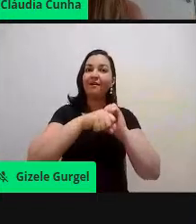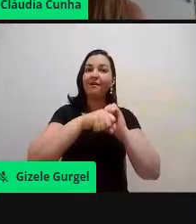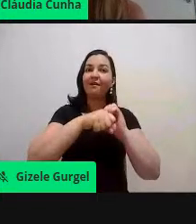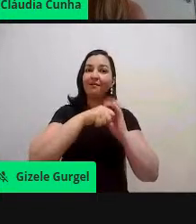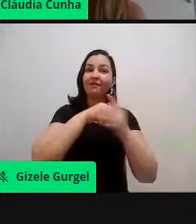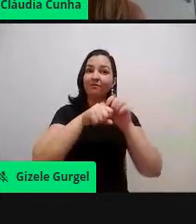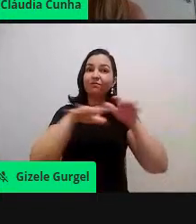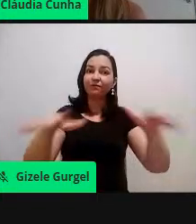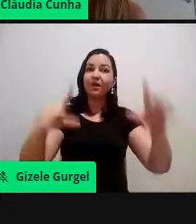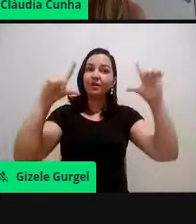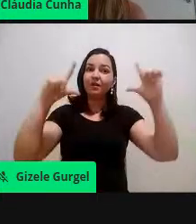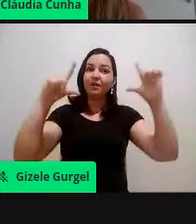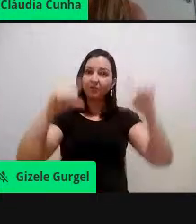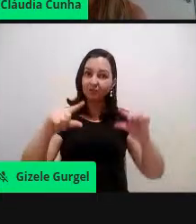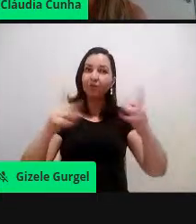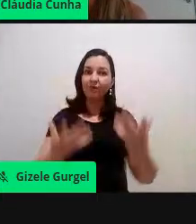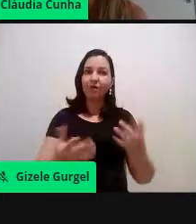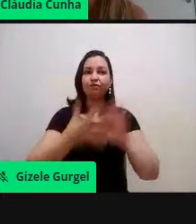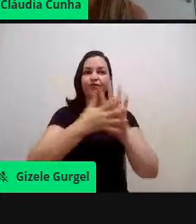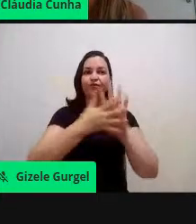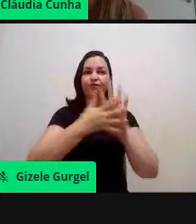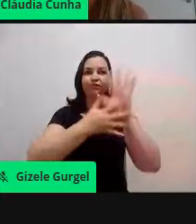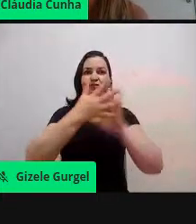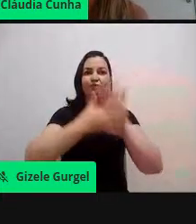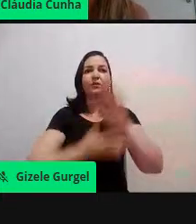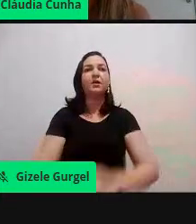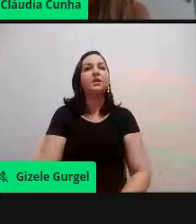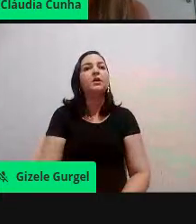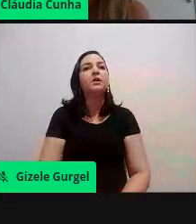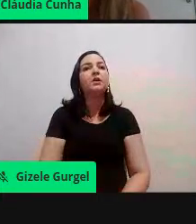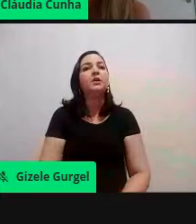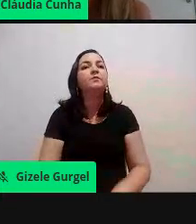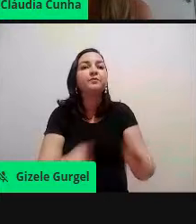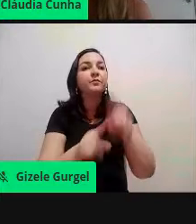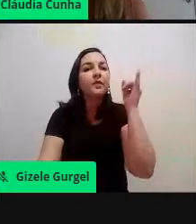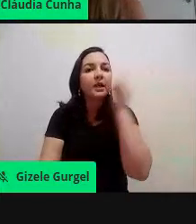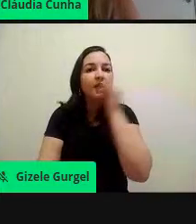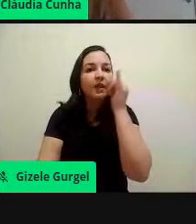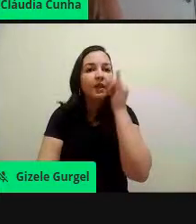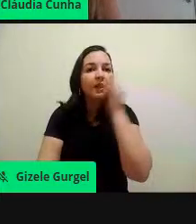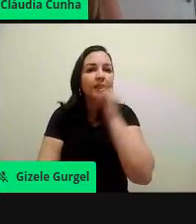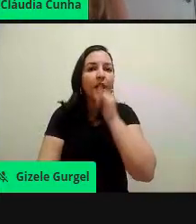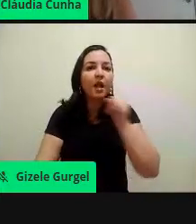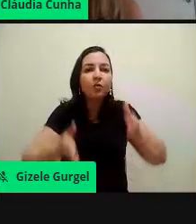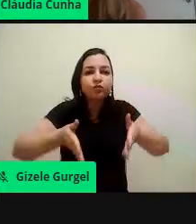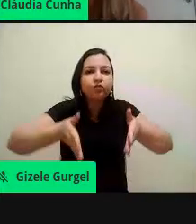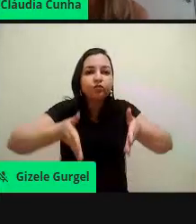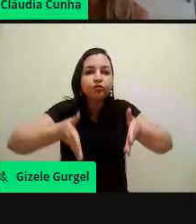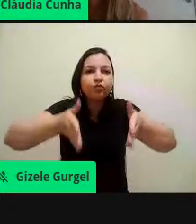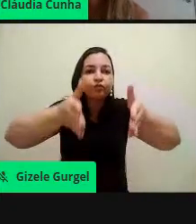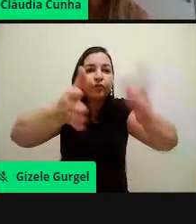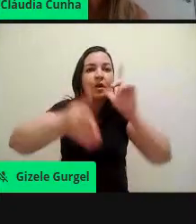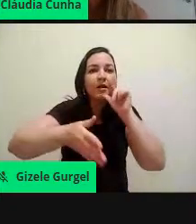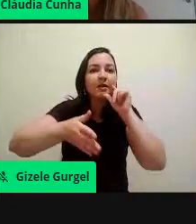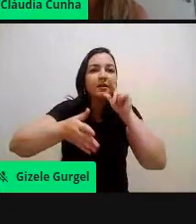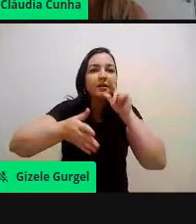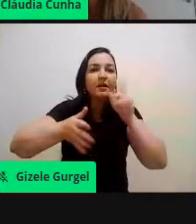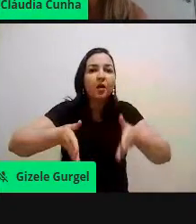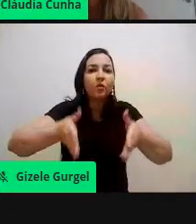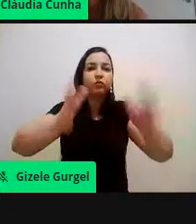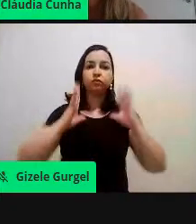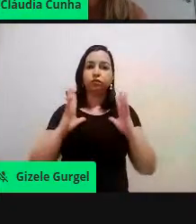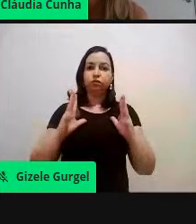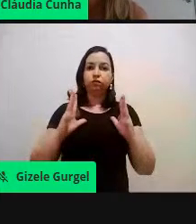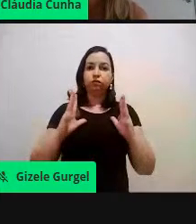os canais de Veneza, né, por isso que ele falou da Itália, está mais clara, então, houve também uma maior qualidade das